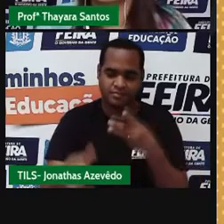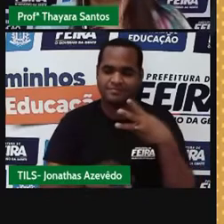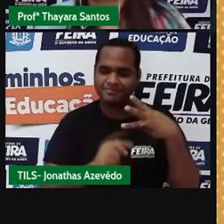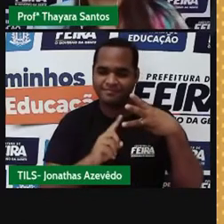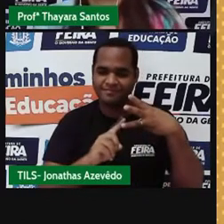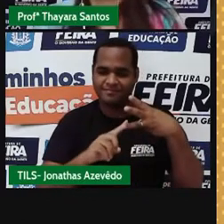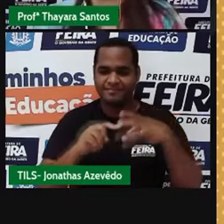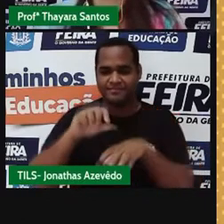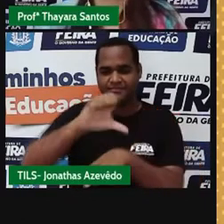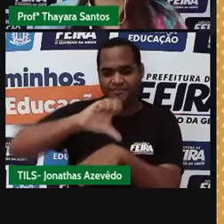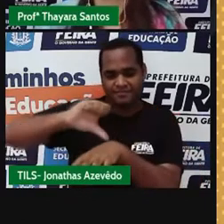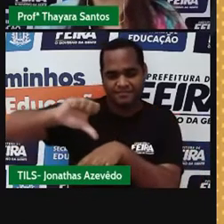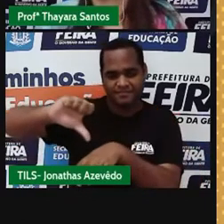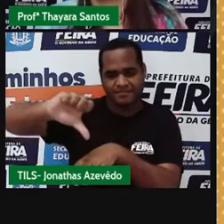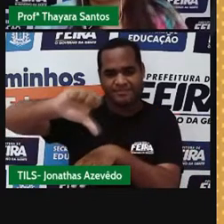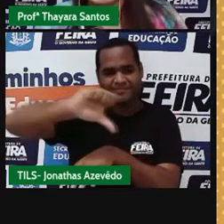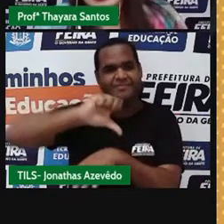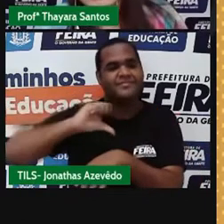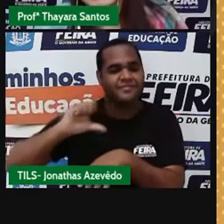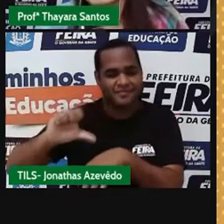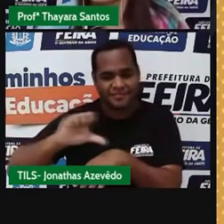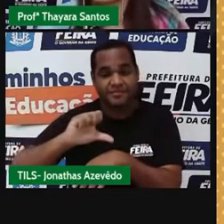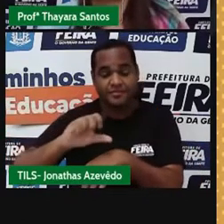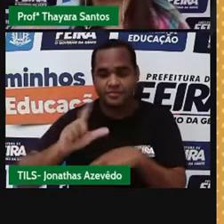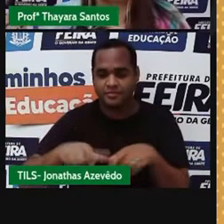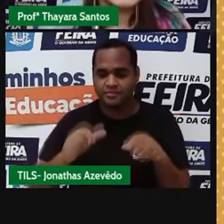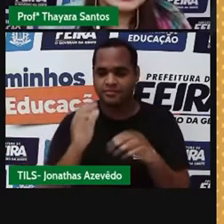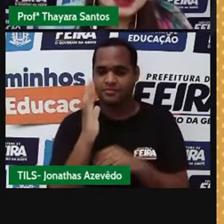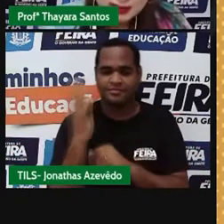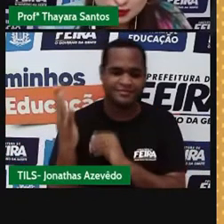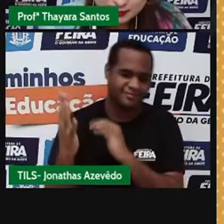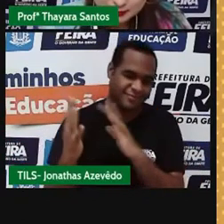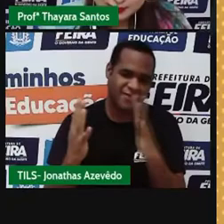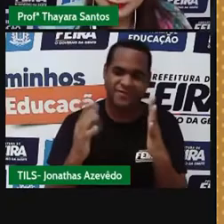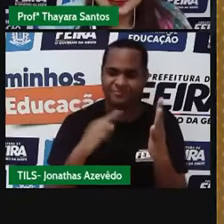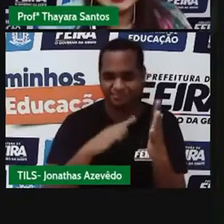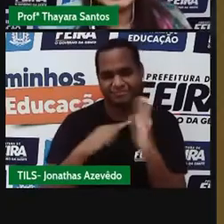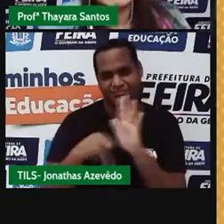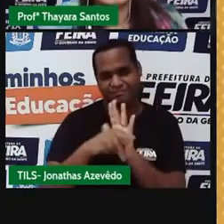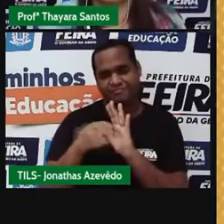exemplo de material de origem vegetal, ele é retirado de plantas.